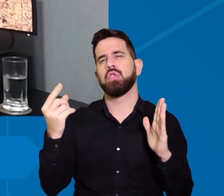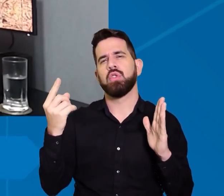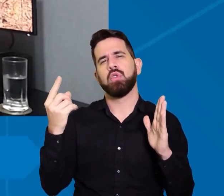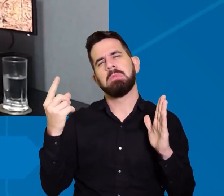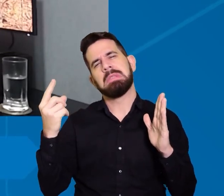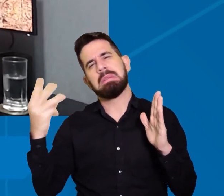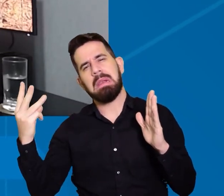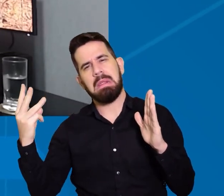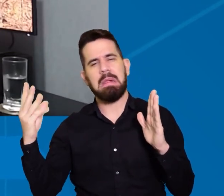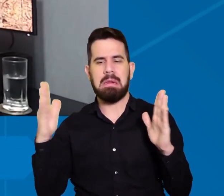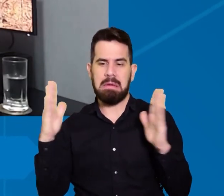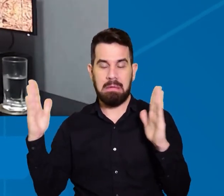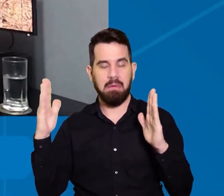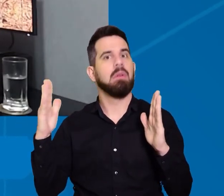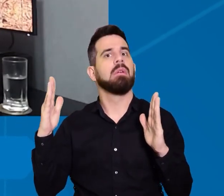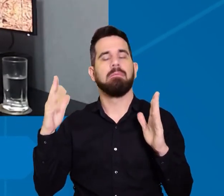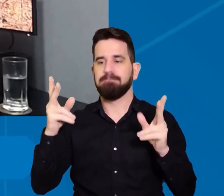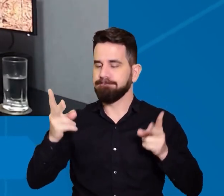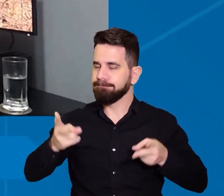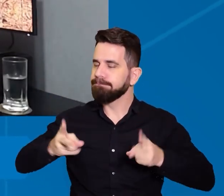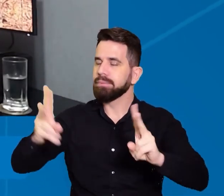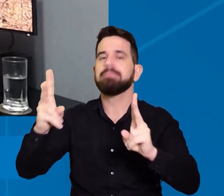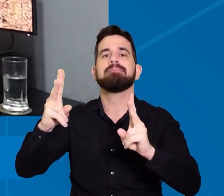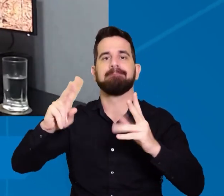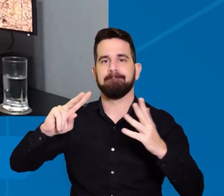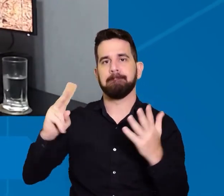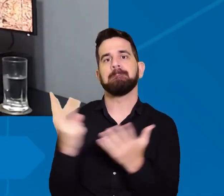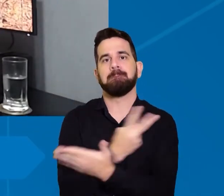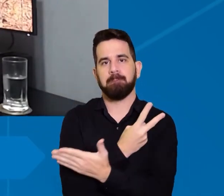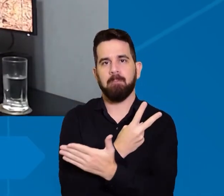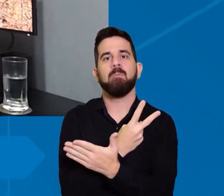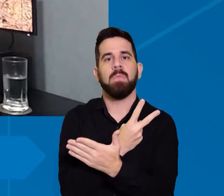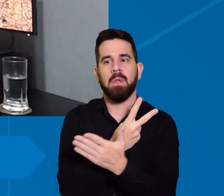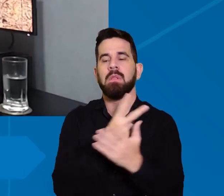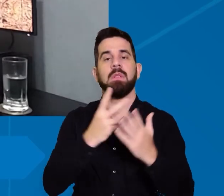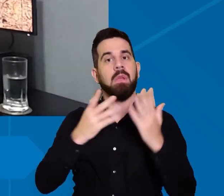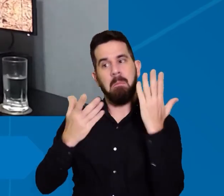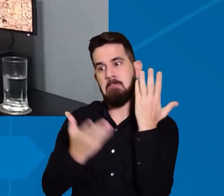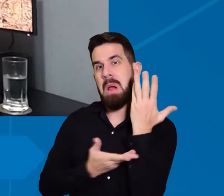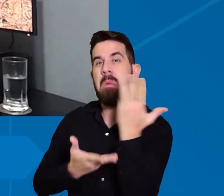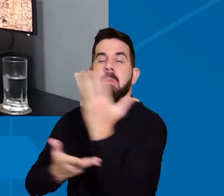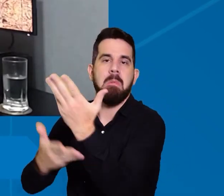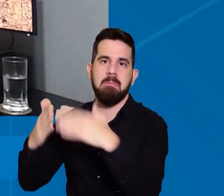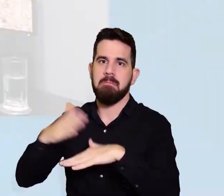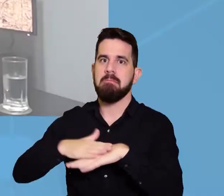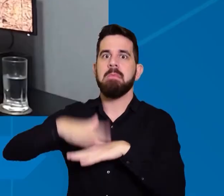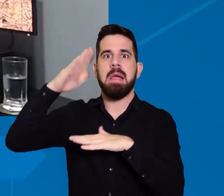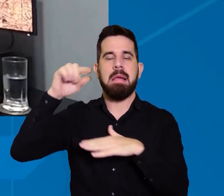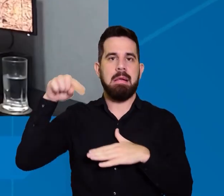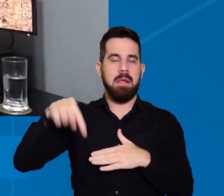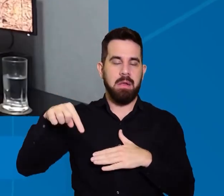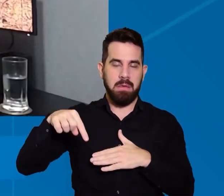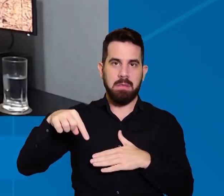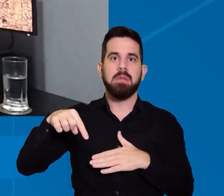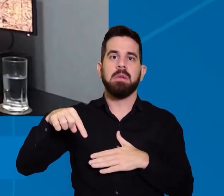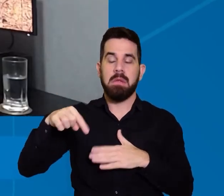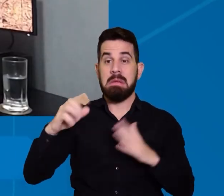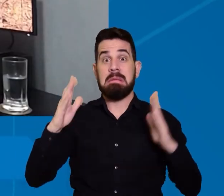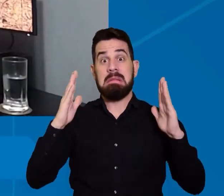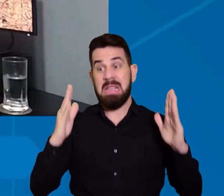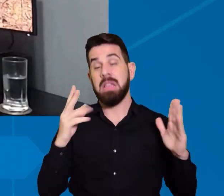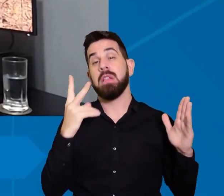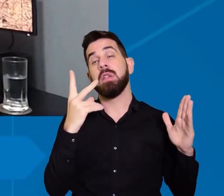resquícios desse impacto desse deslocamento do desmatamento aqui entre os dois biomas após 2015